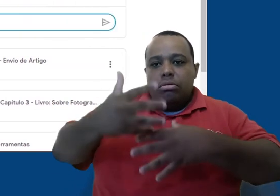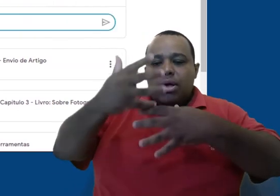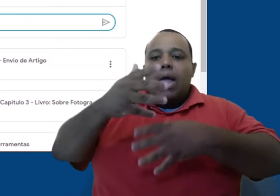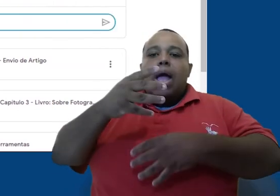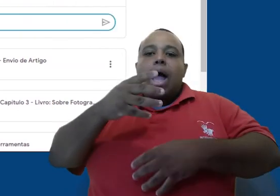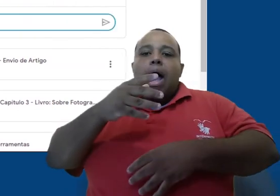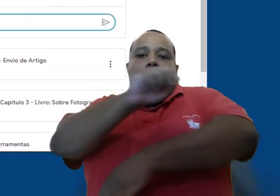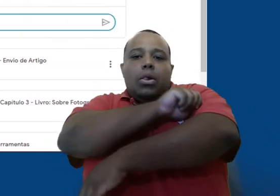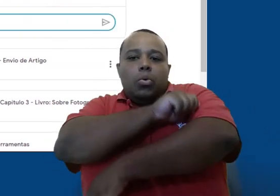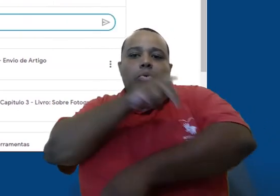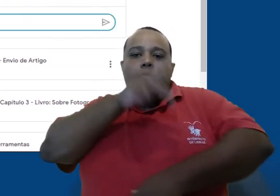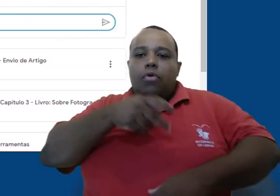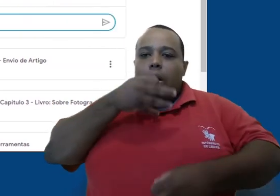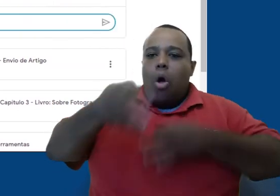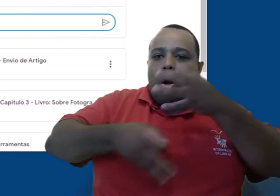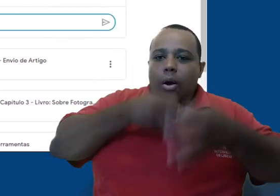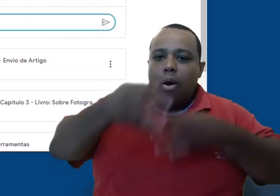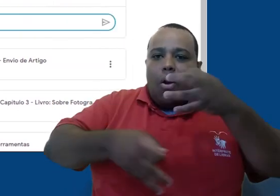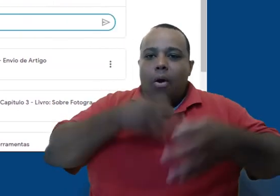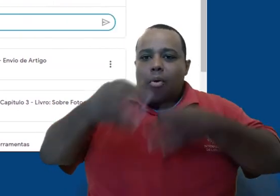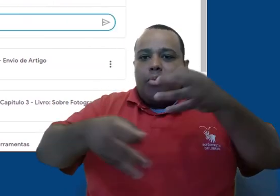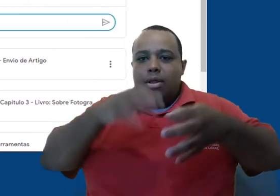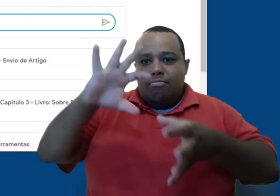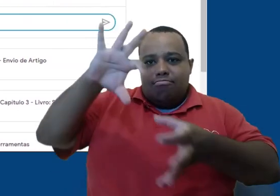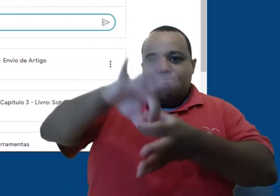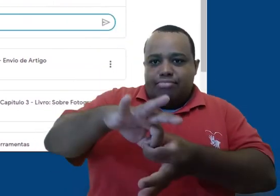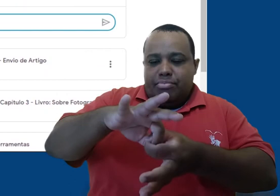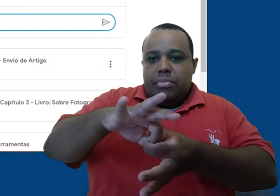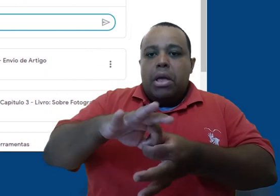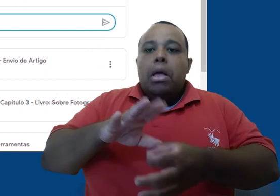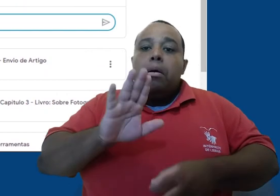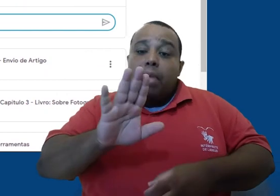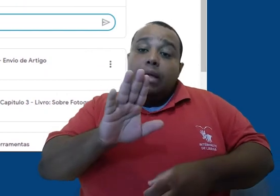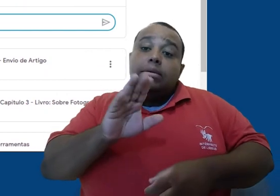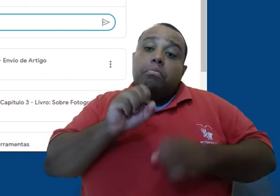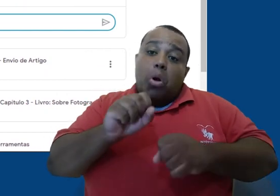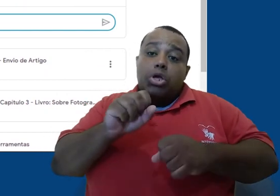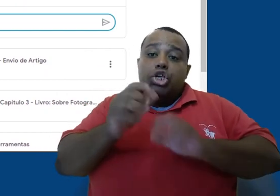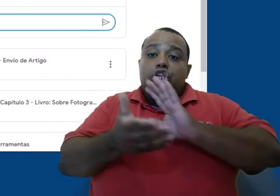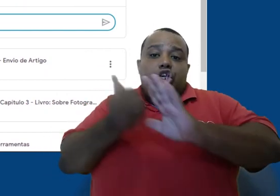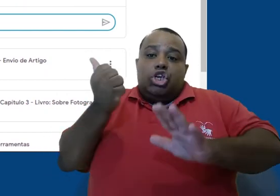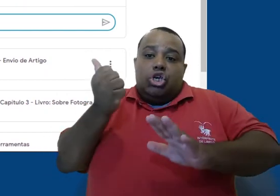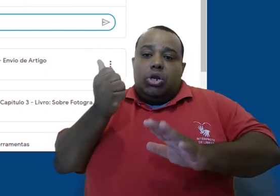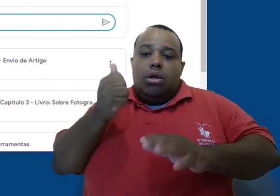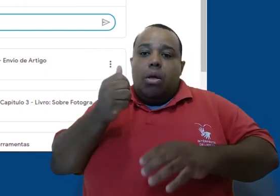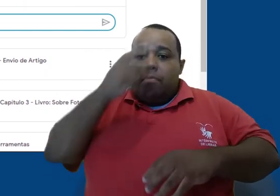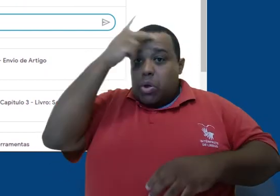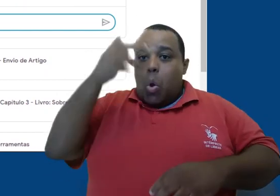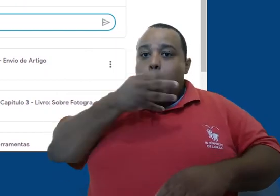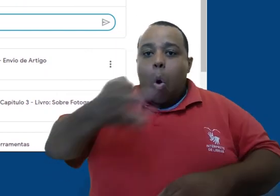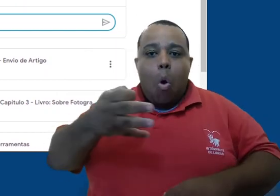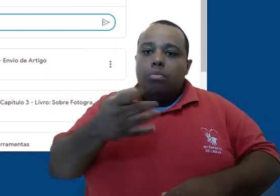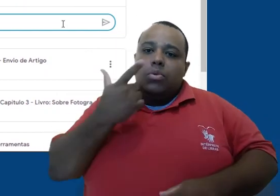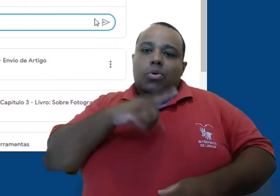comentário para a turma, logo abaixo da postagem. Novamente, reiterando, isso caso você não decida por desativar essa opção. Para enviar o